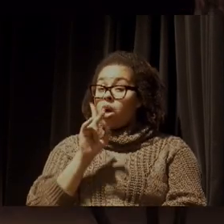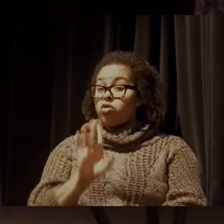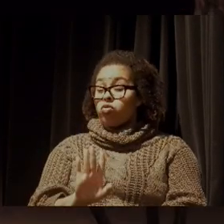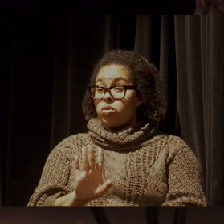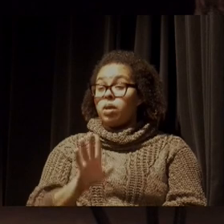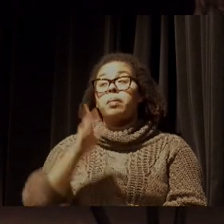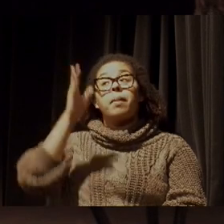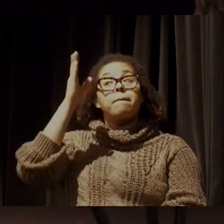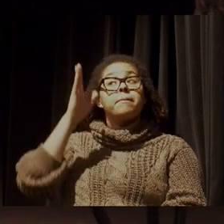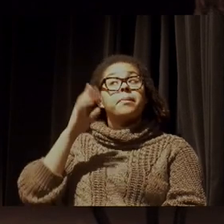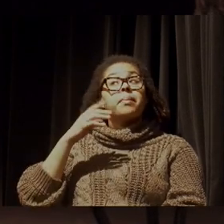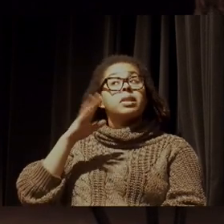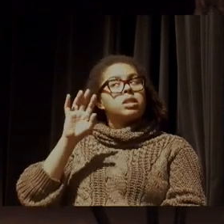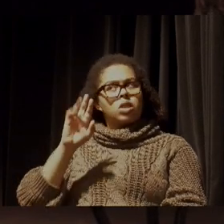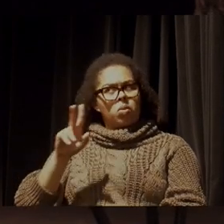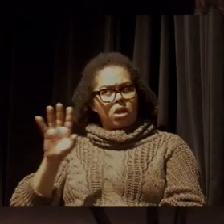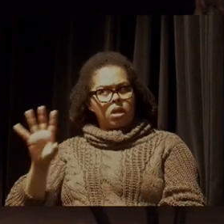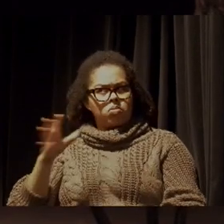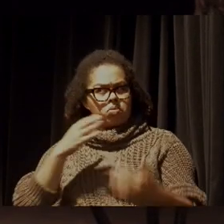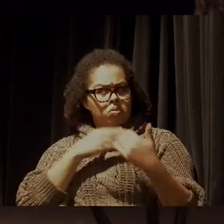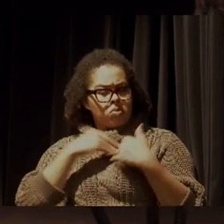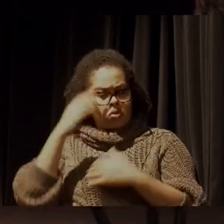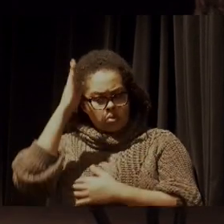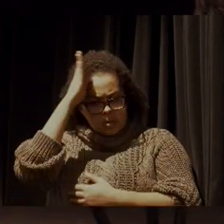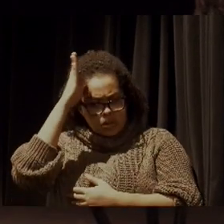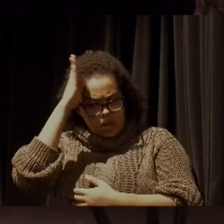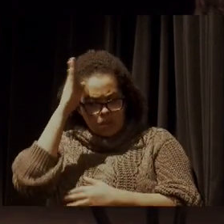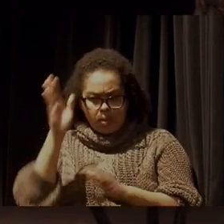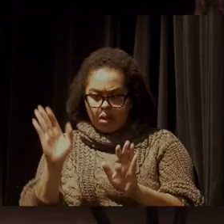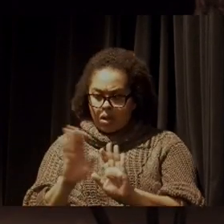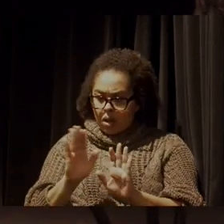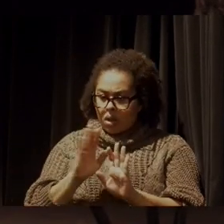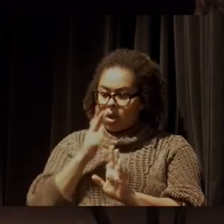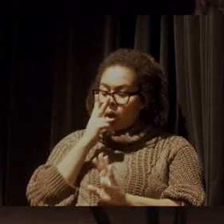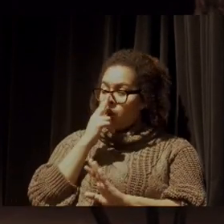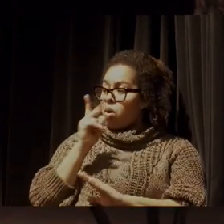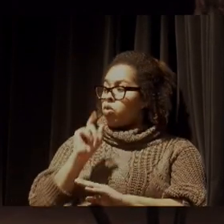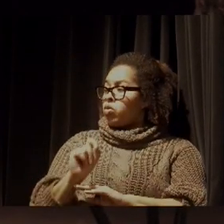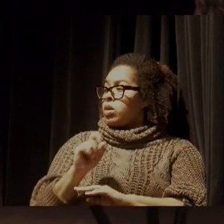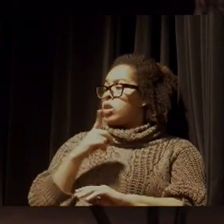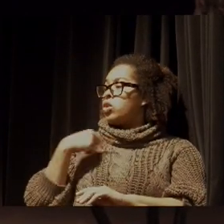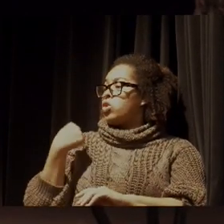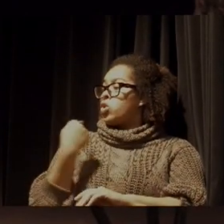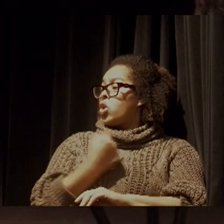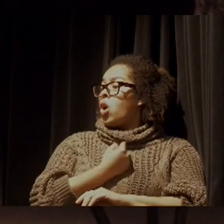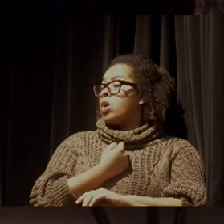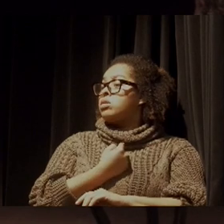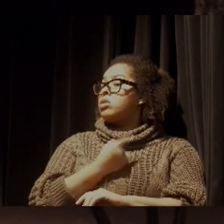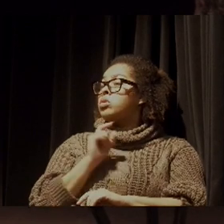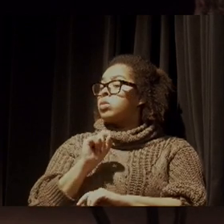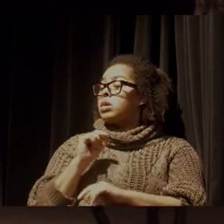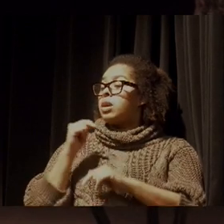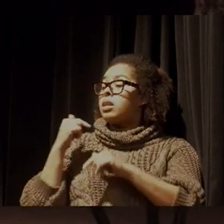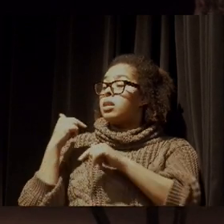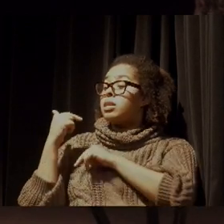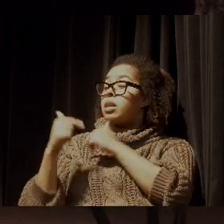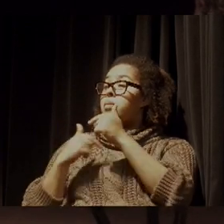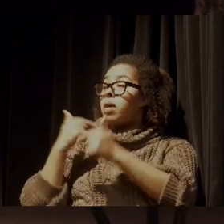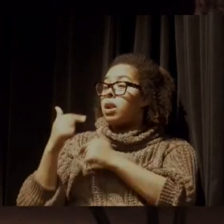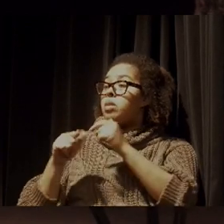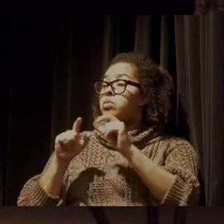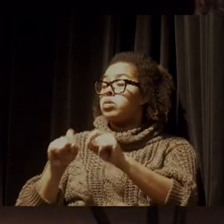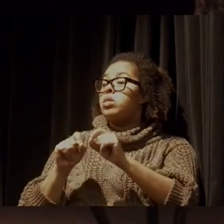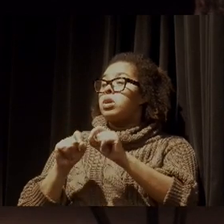mas eu acho que, quer dizer, nós, muito tempo, nós trabalhamos educação ambiental com a educação informal.